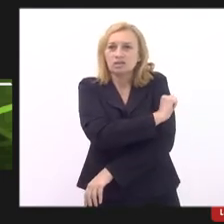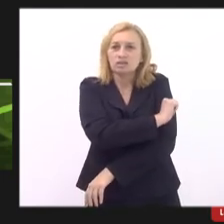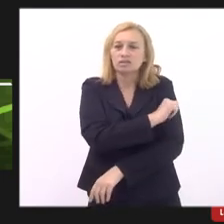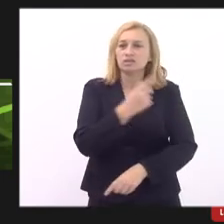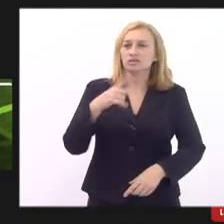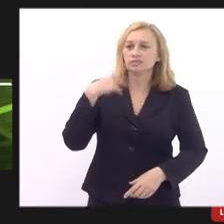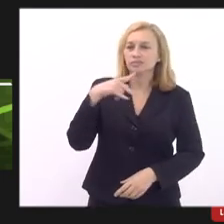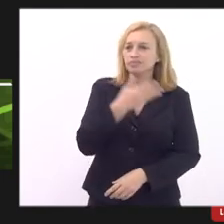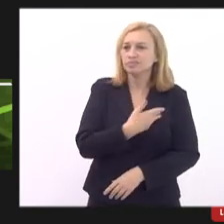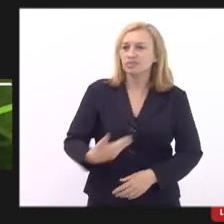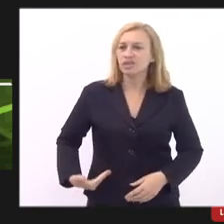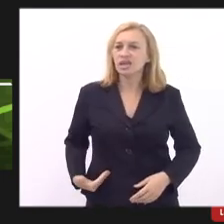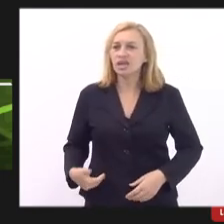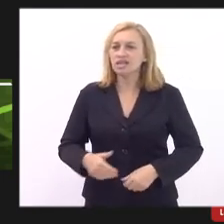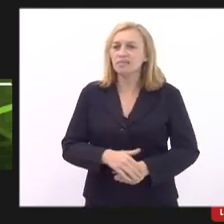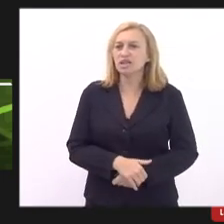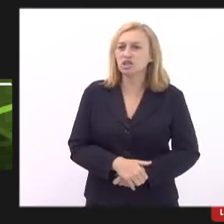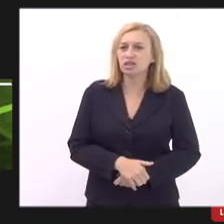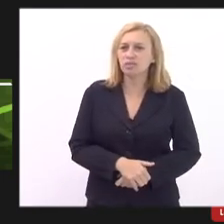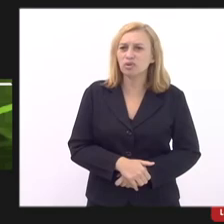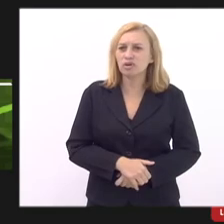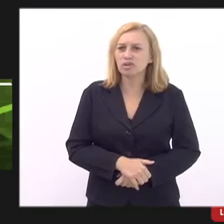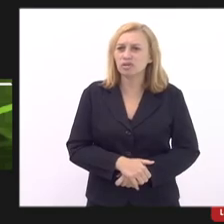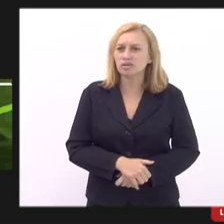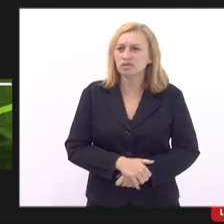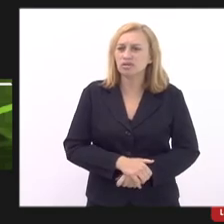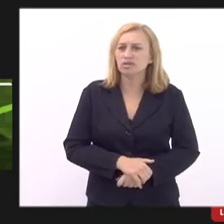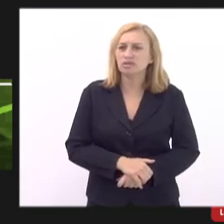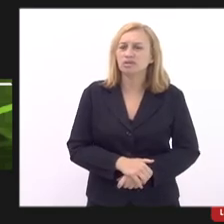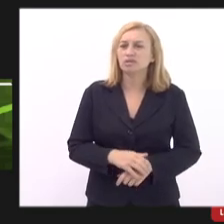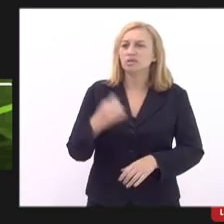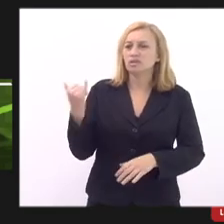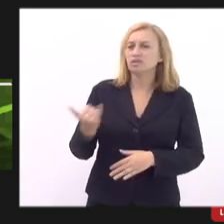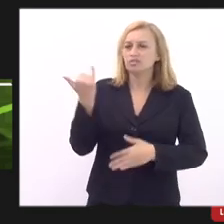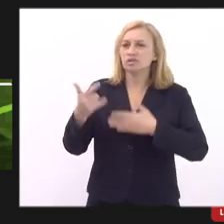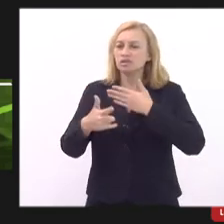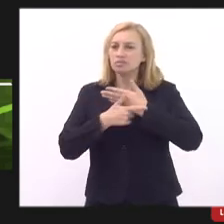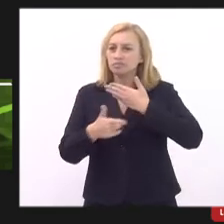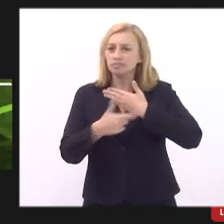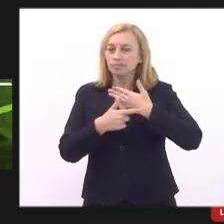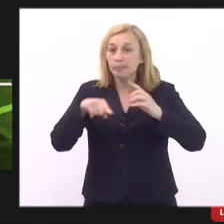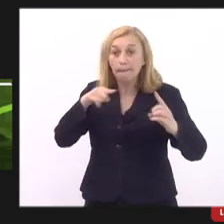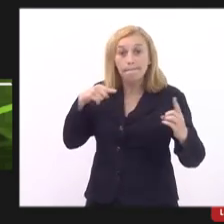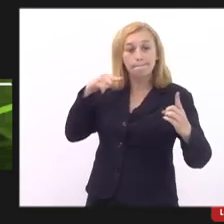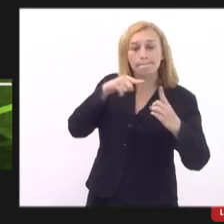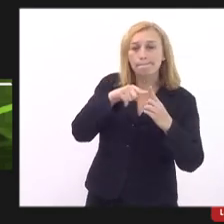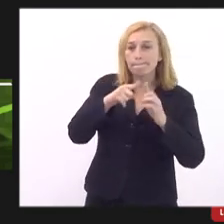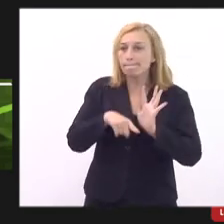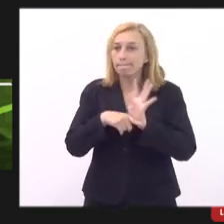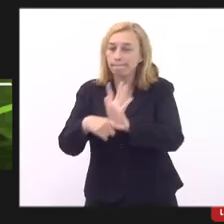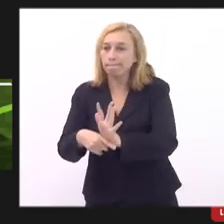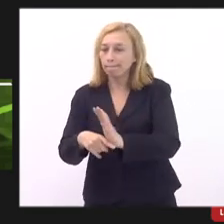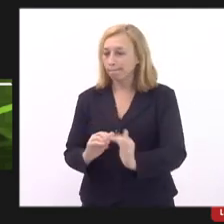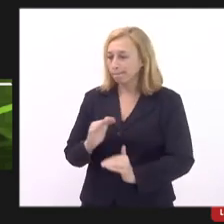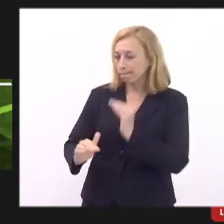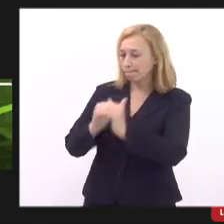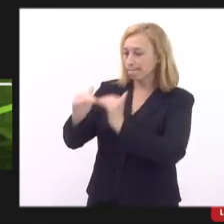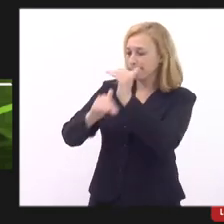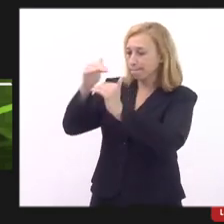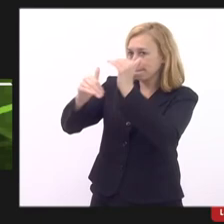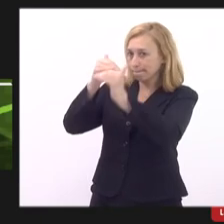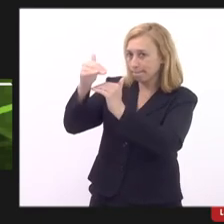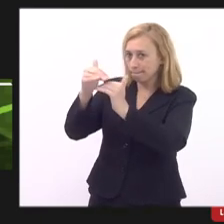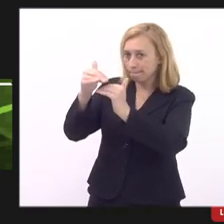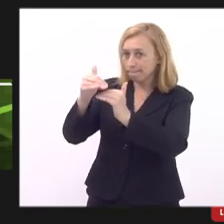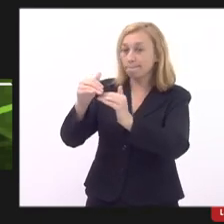públicas elas assumem elas assumem um importante papel tendo como objetivo contribuir para o crescimento e desenvolvimento